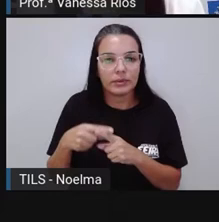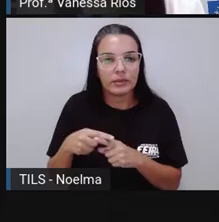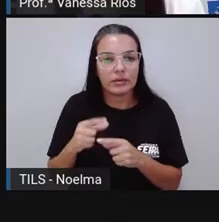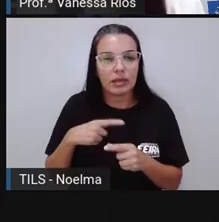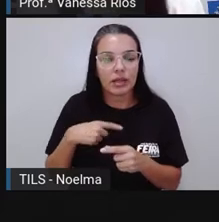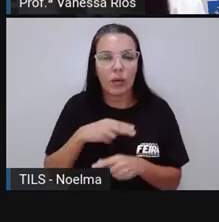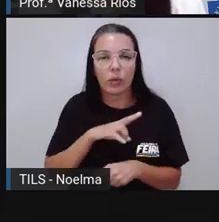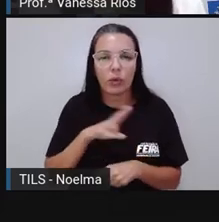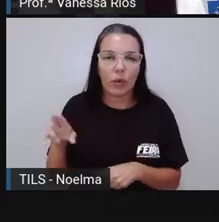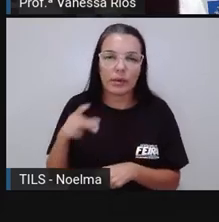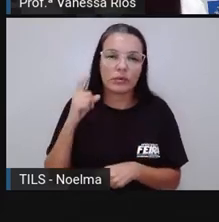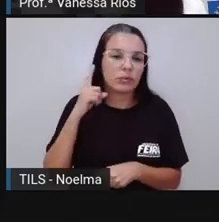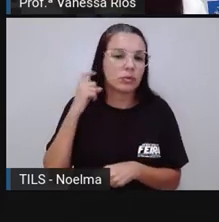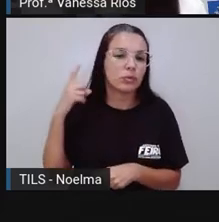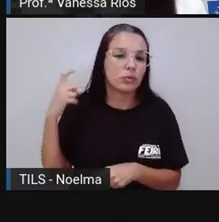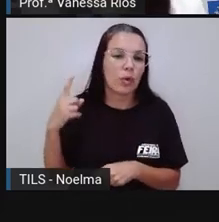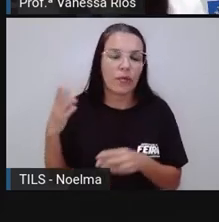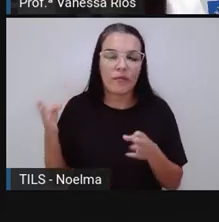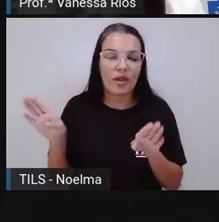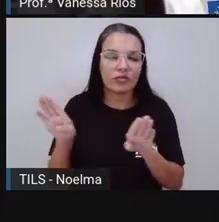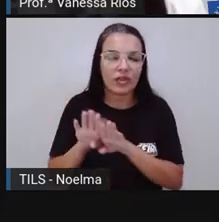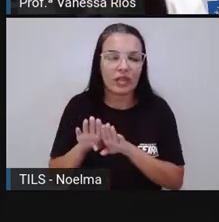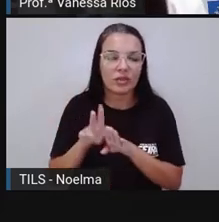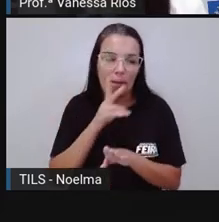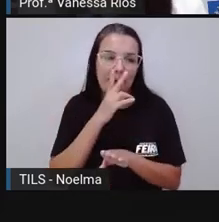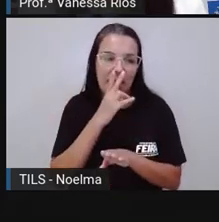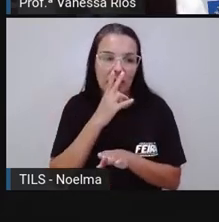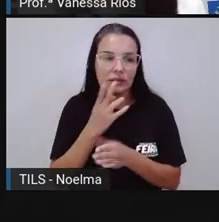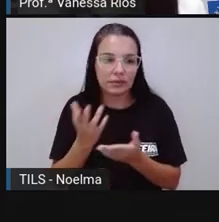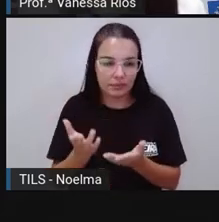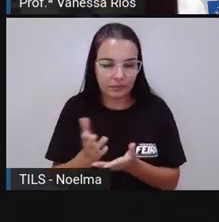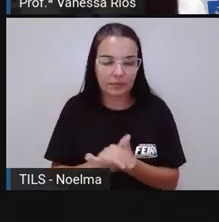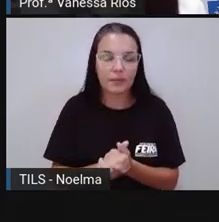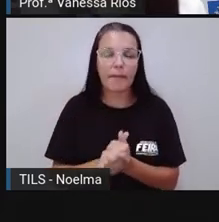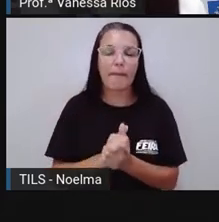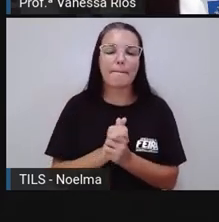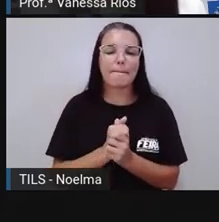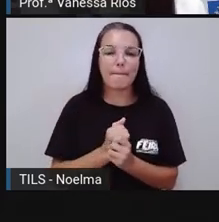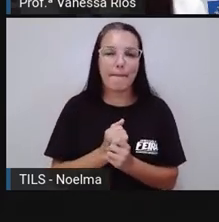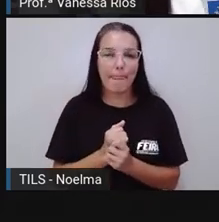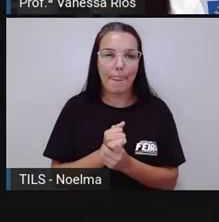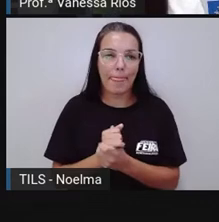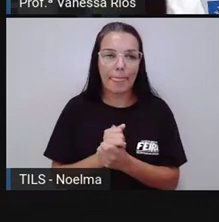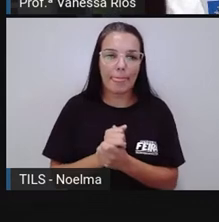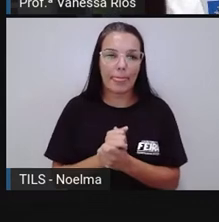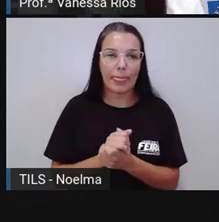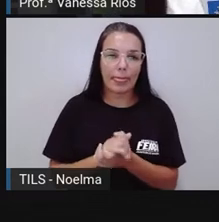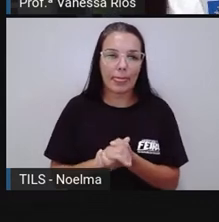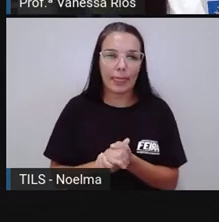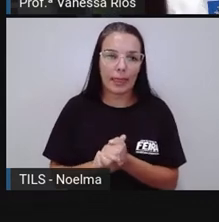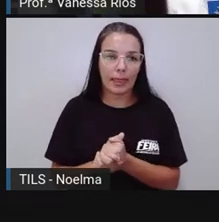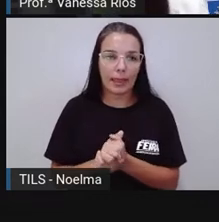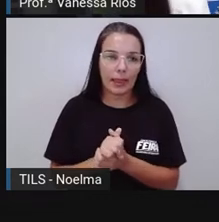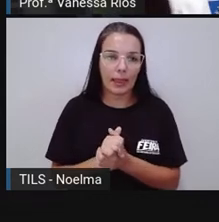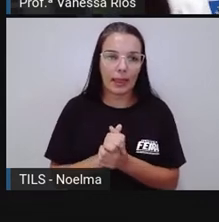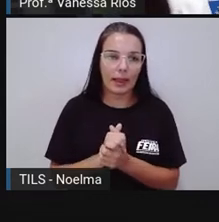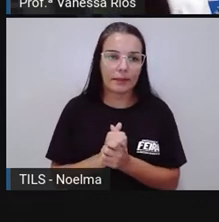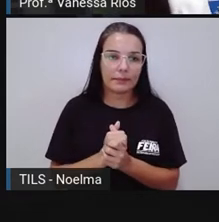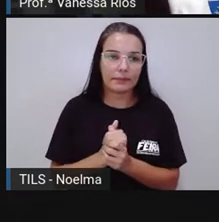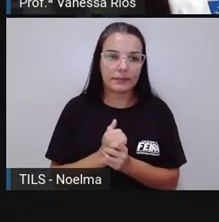circunflexo é diferente do som quando essas vogais estão acompanhadas do acento agudo.